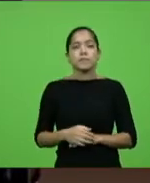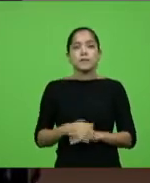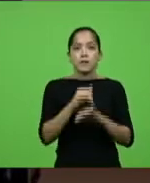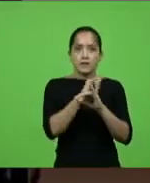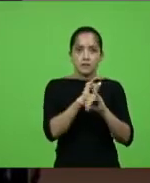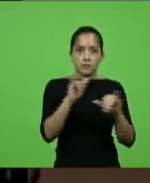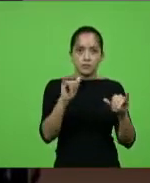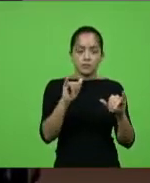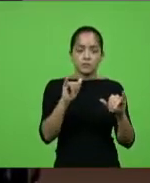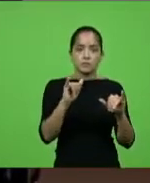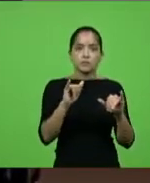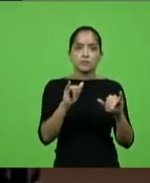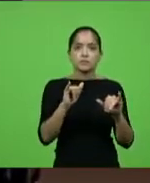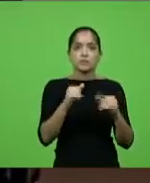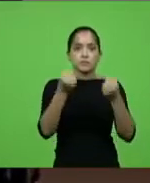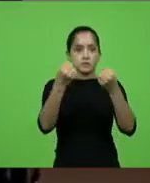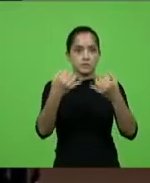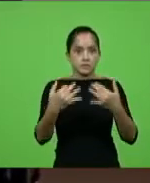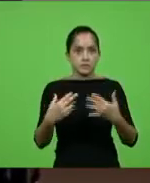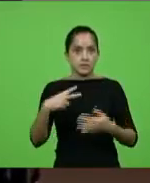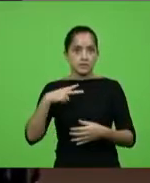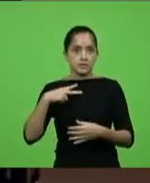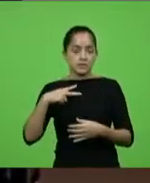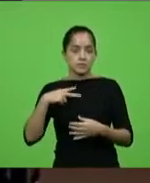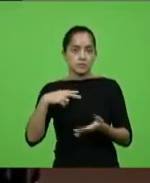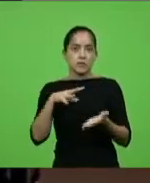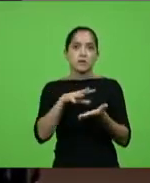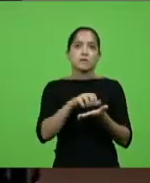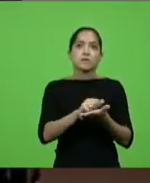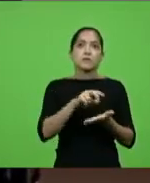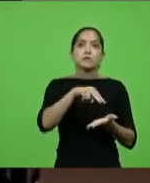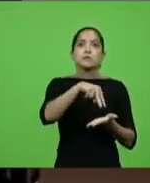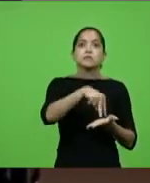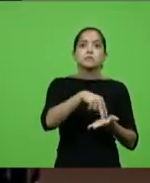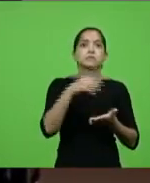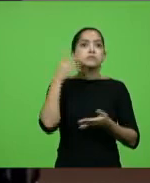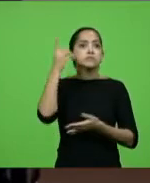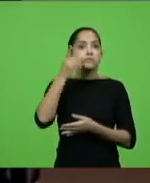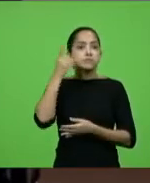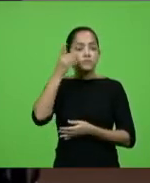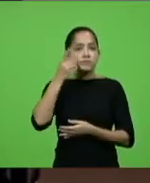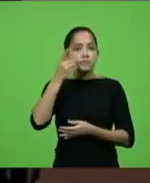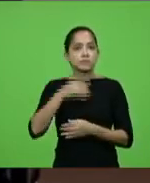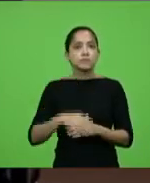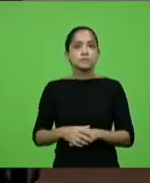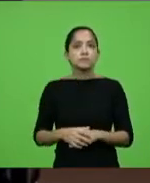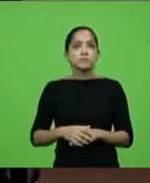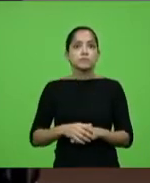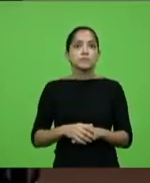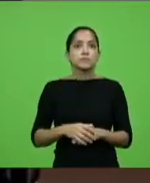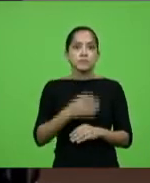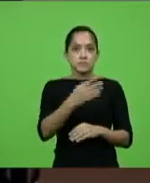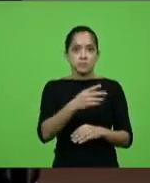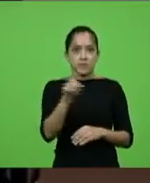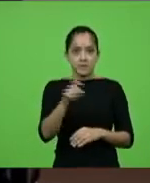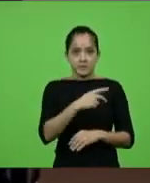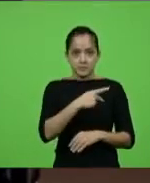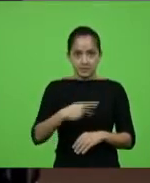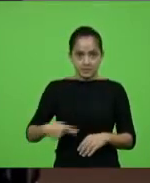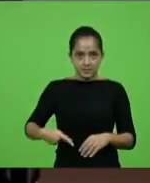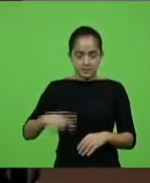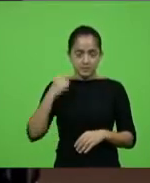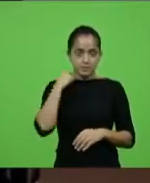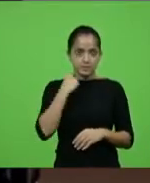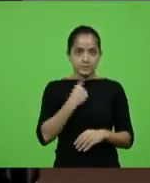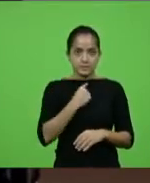em explicações pessoais, fizeram uso da palavra o eminente deputado, ex-presidente dessa Assembleia, meu amigo deputado Silvio